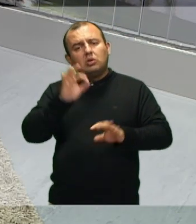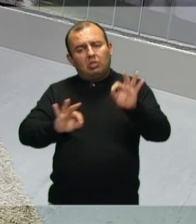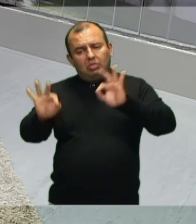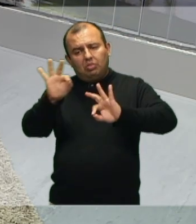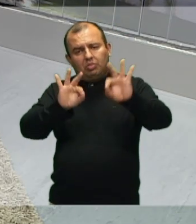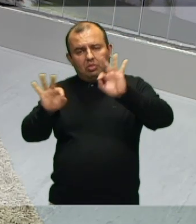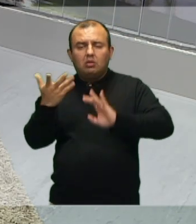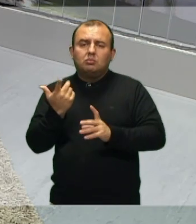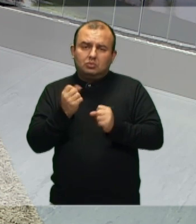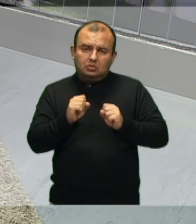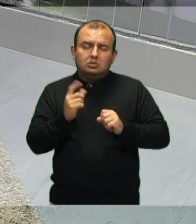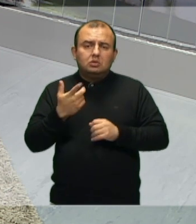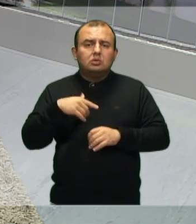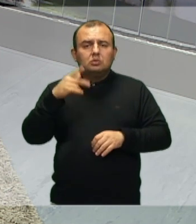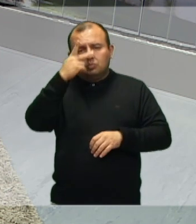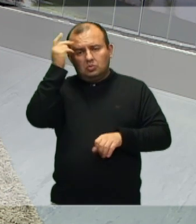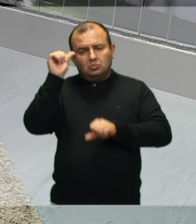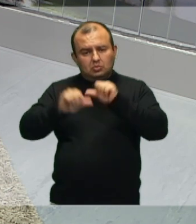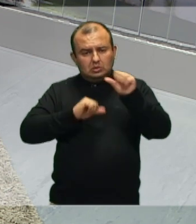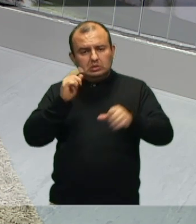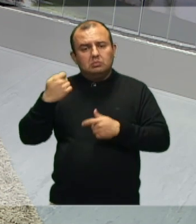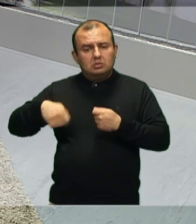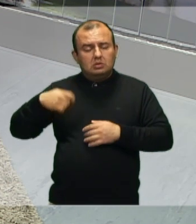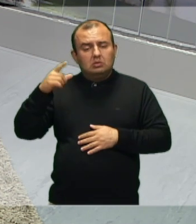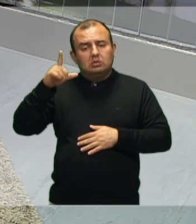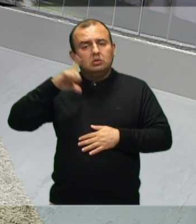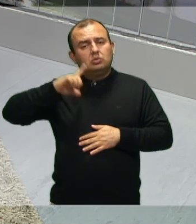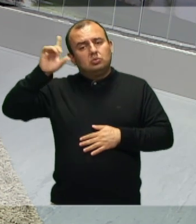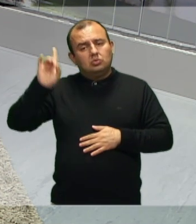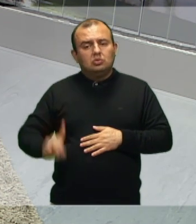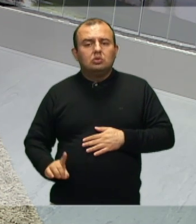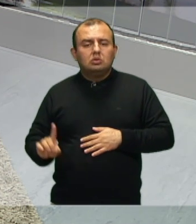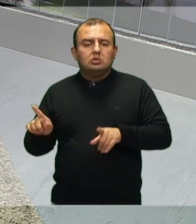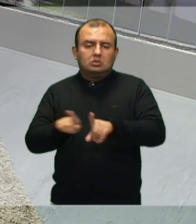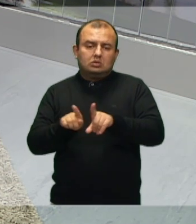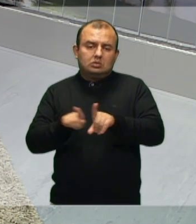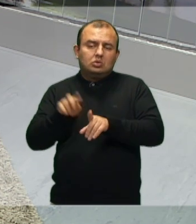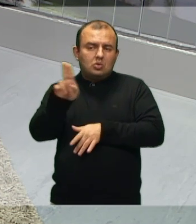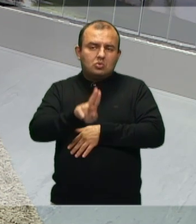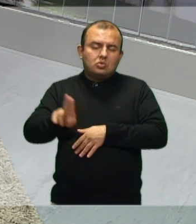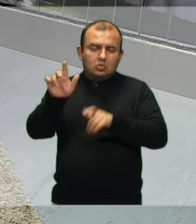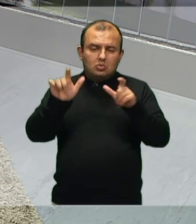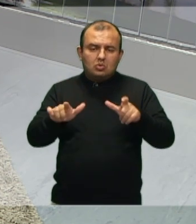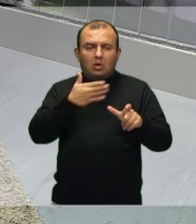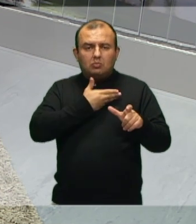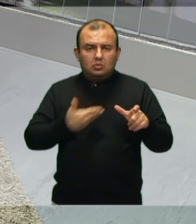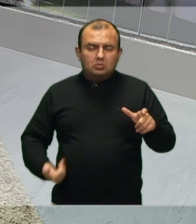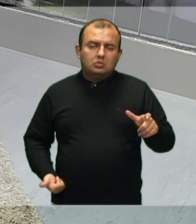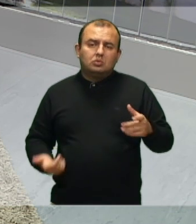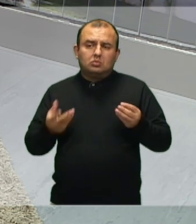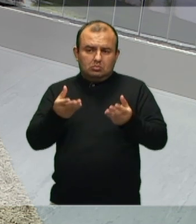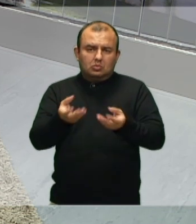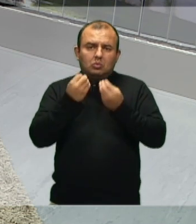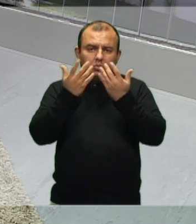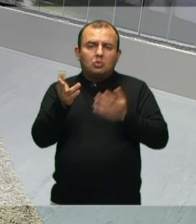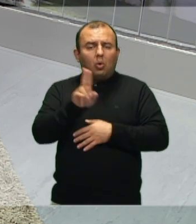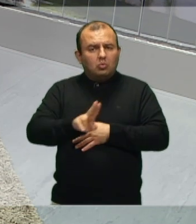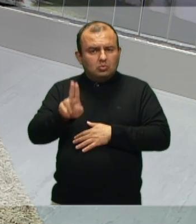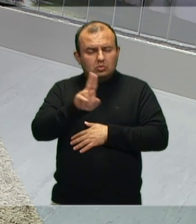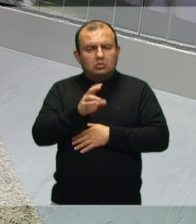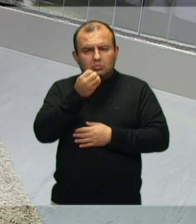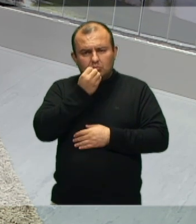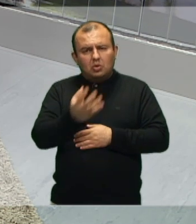mudado, as pessoas poderiam, deveriam ter o direito de usar aquele espaço público como ele bem deveria, de uma forma